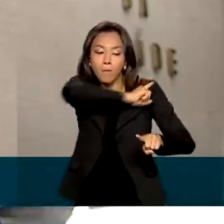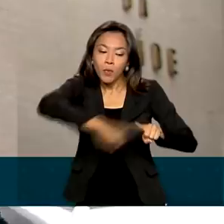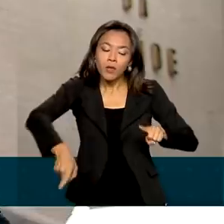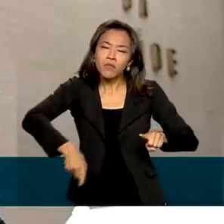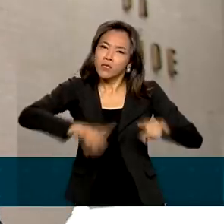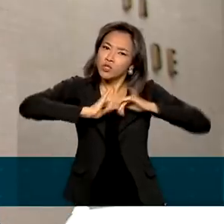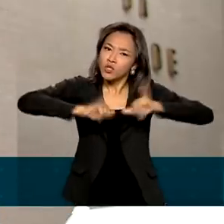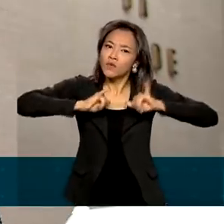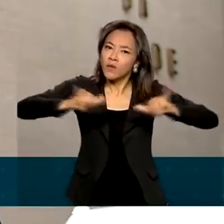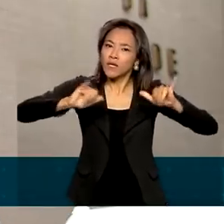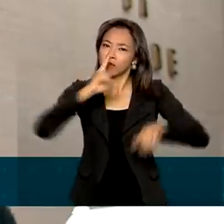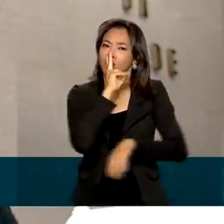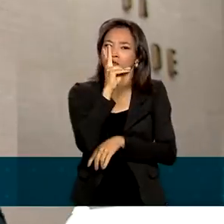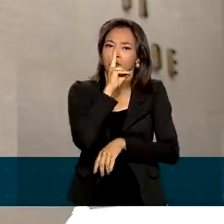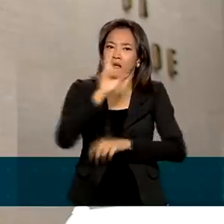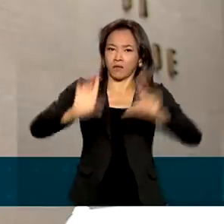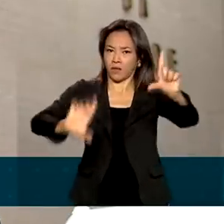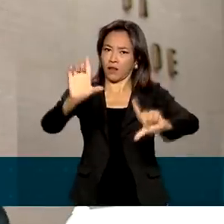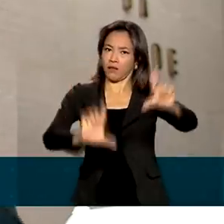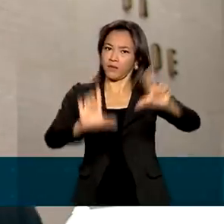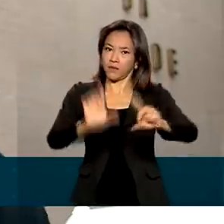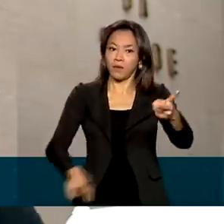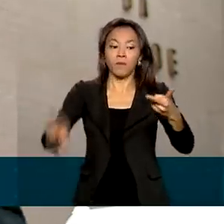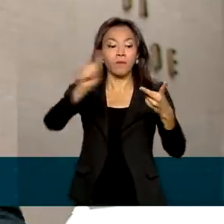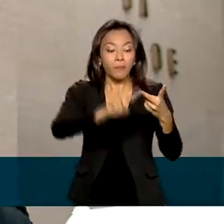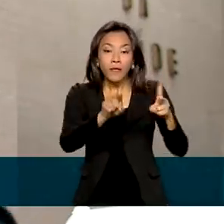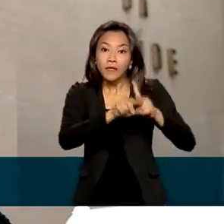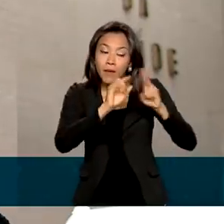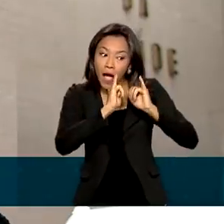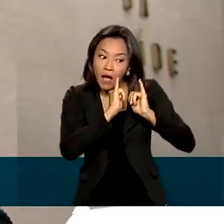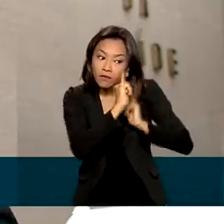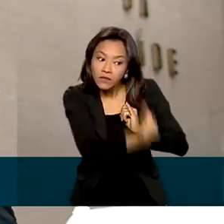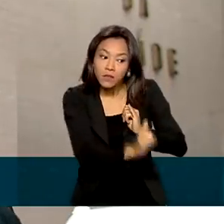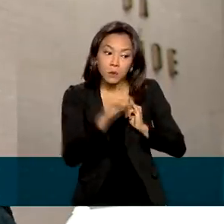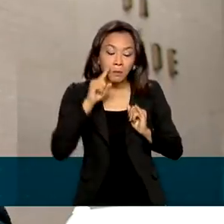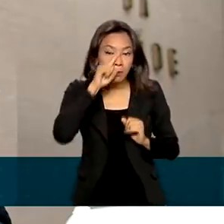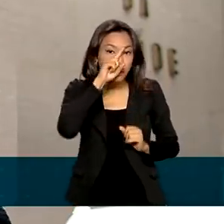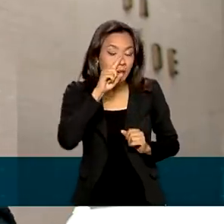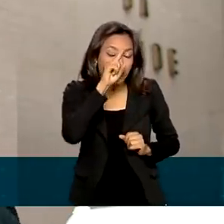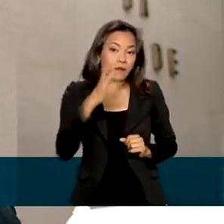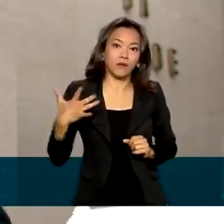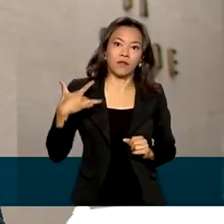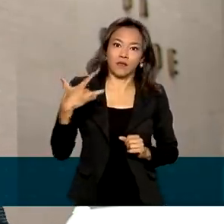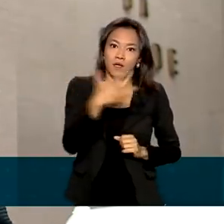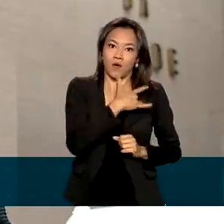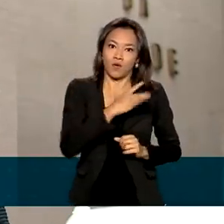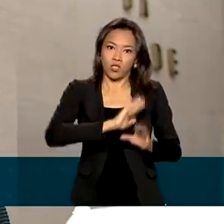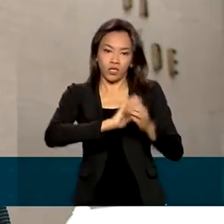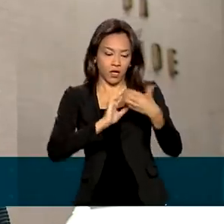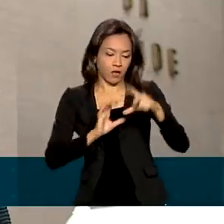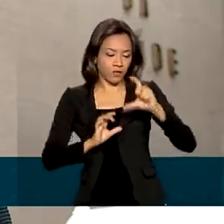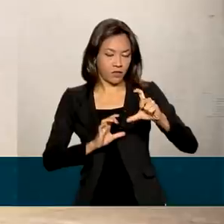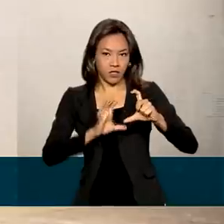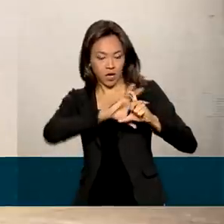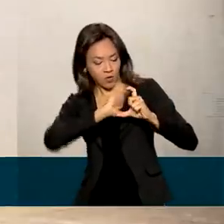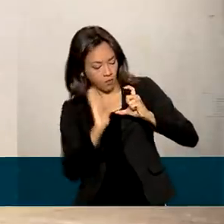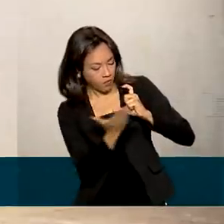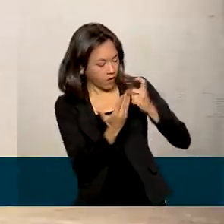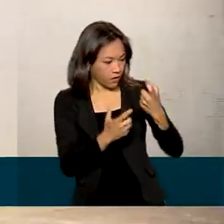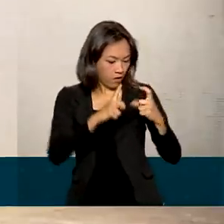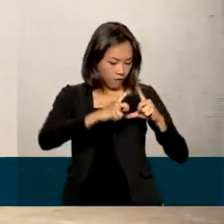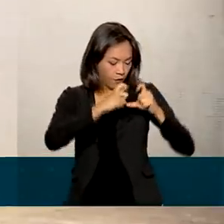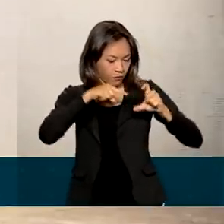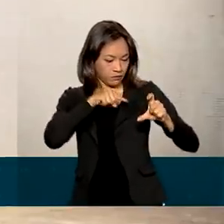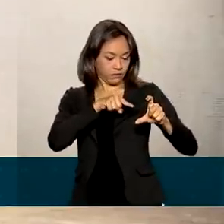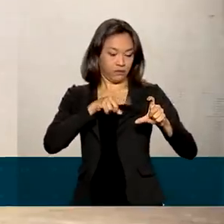propaganda de cigarros e a advertência sobre o risco à saúde estampadas nos maços de cigarro. Mas